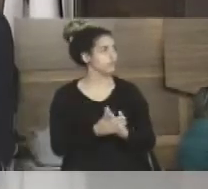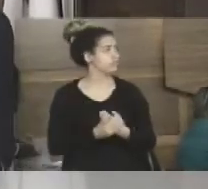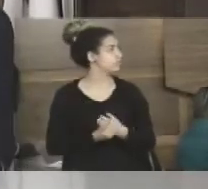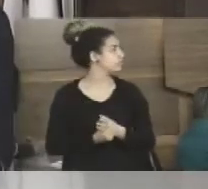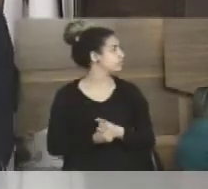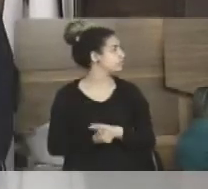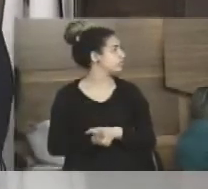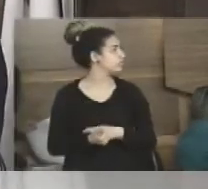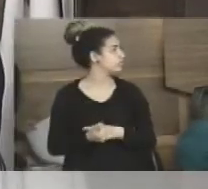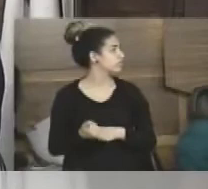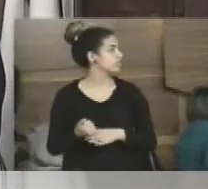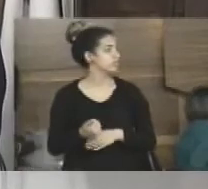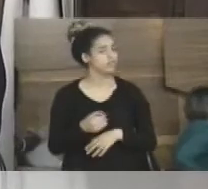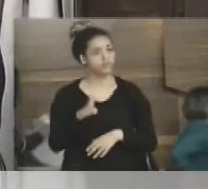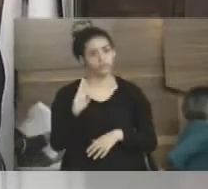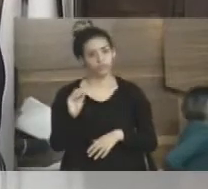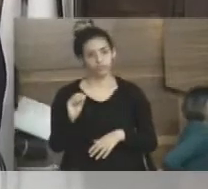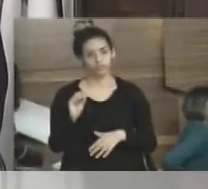no BO,